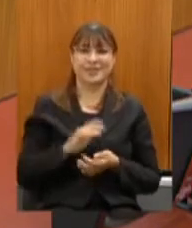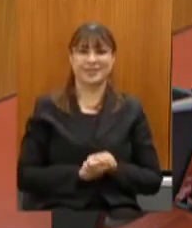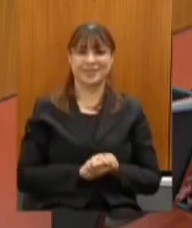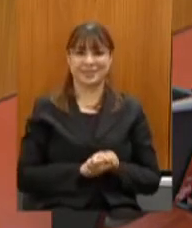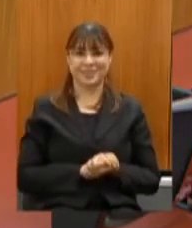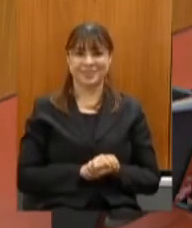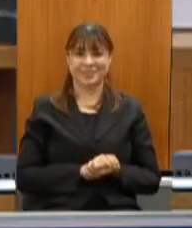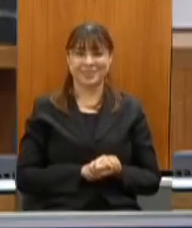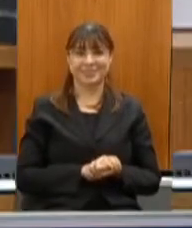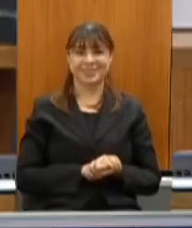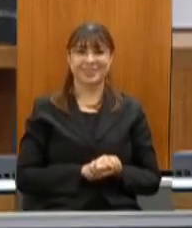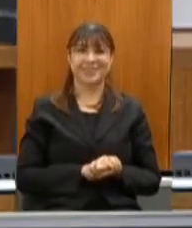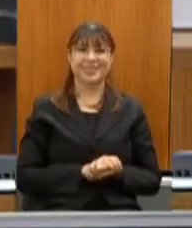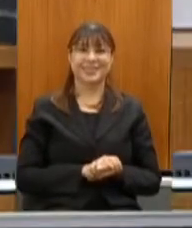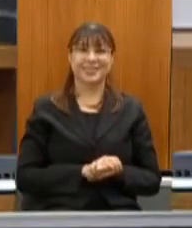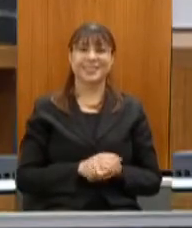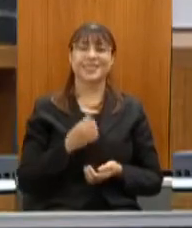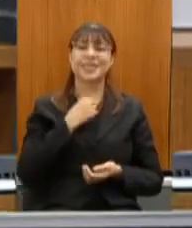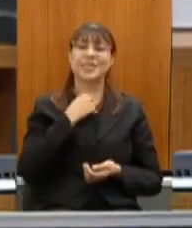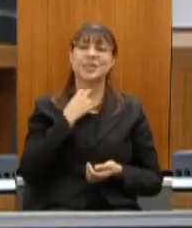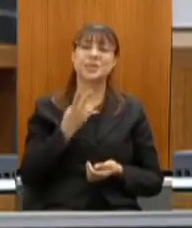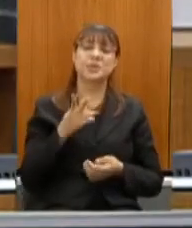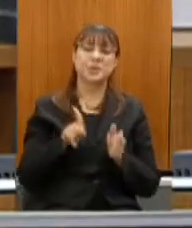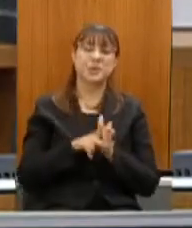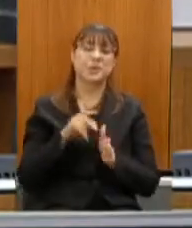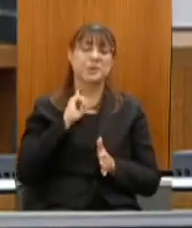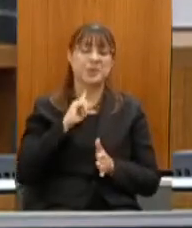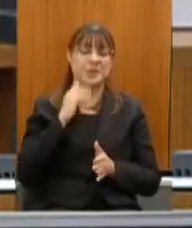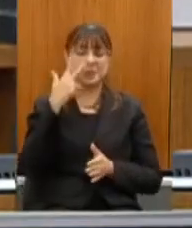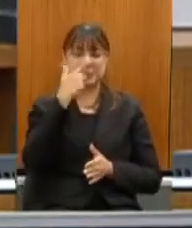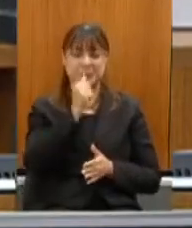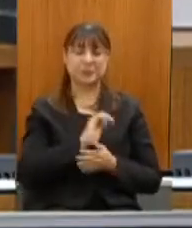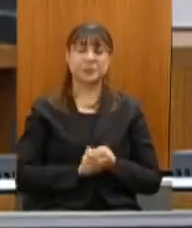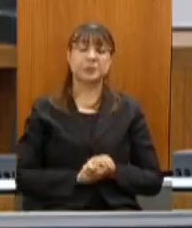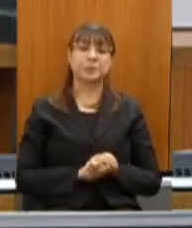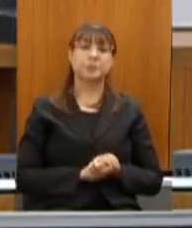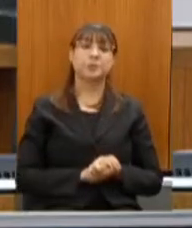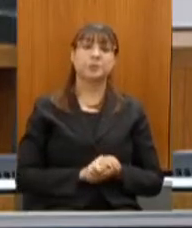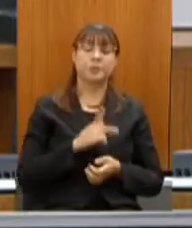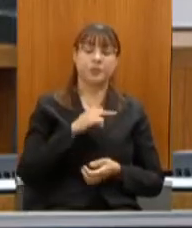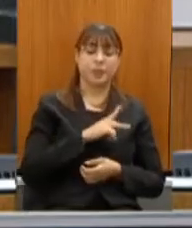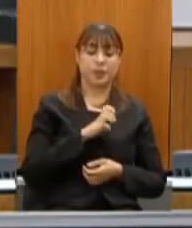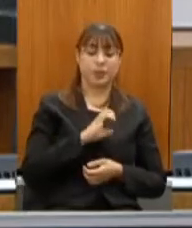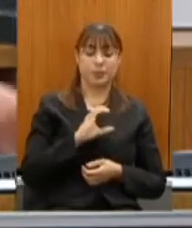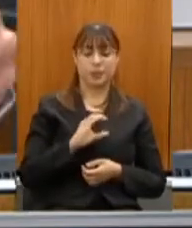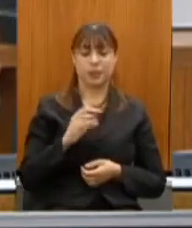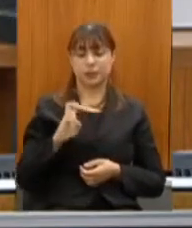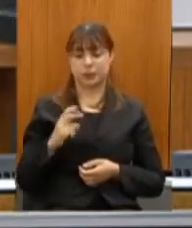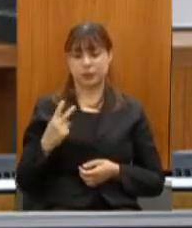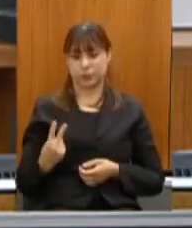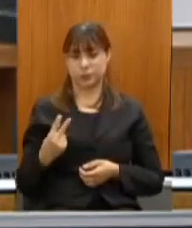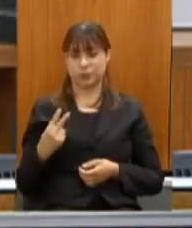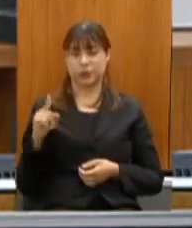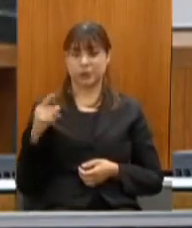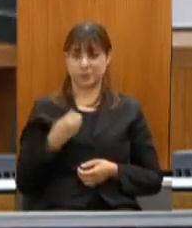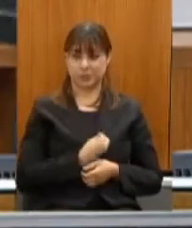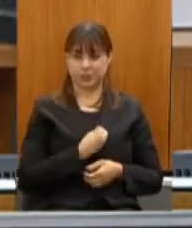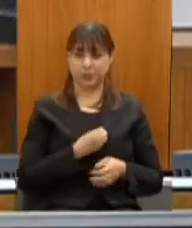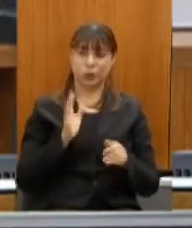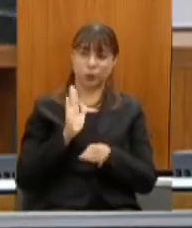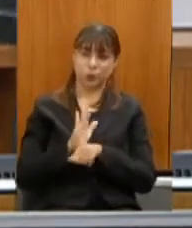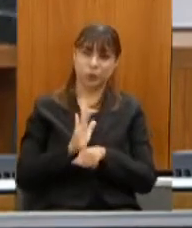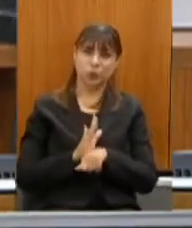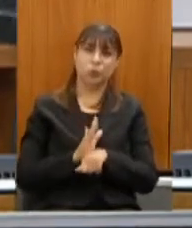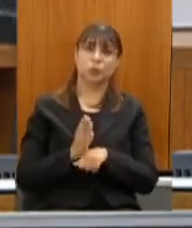muito bem uma voz essa voz tão mineira bonita a PEC 52 e que o senhor participou e ajudou tanto